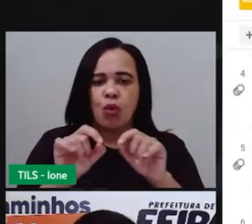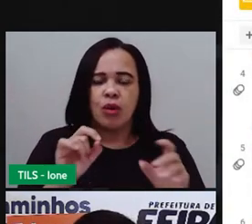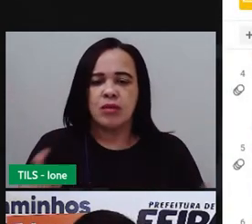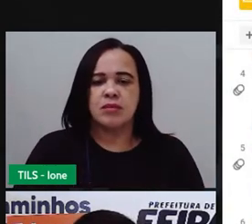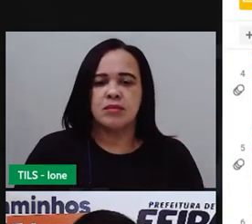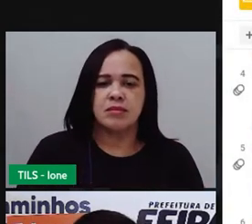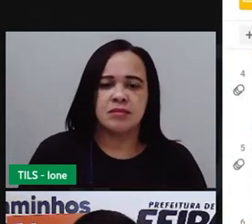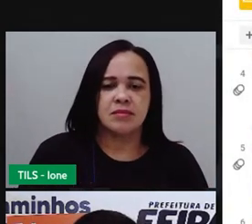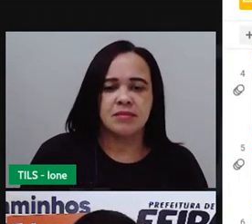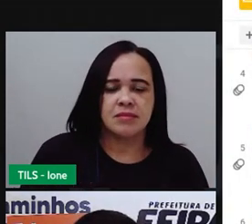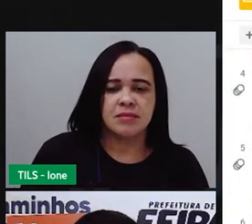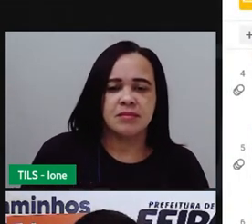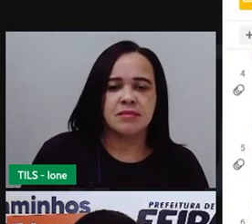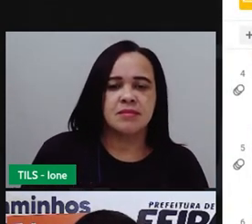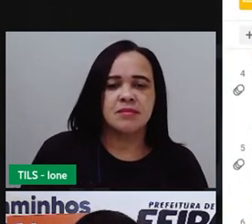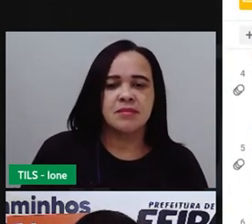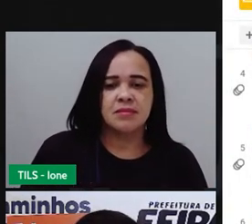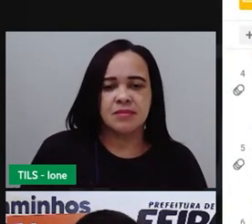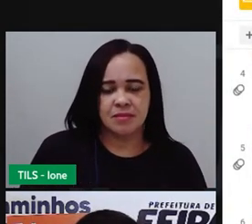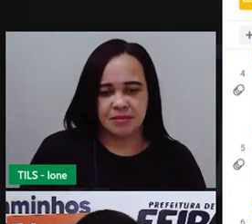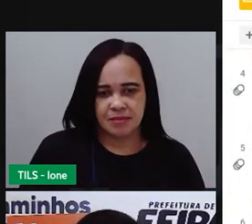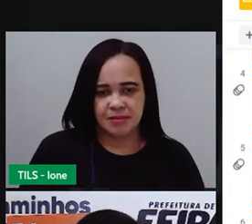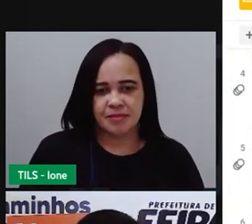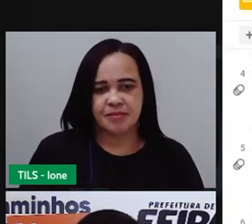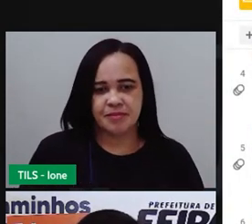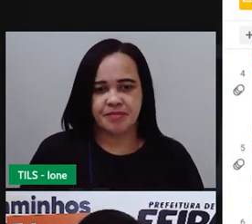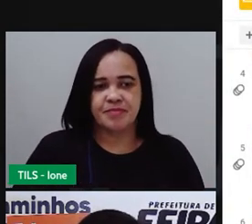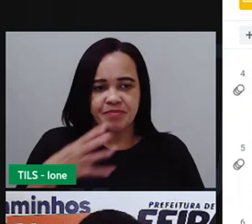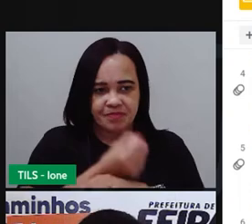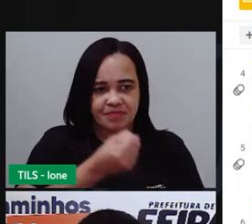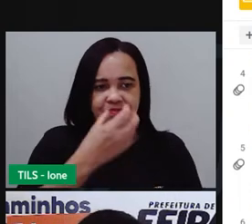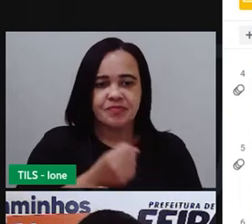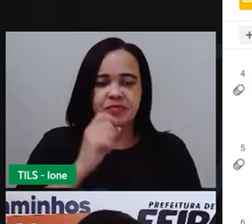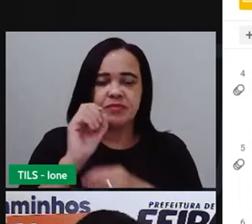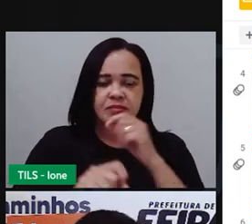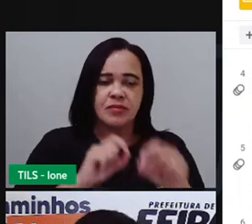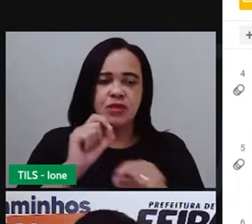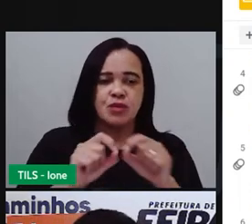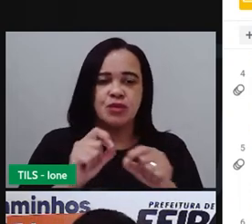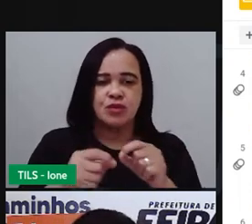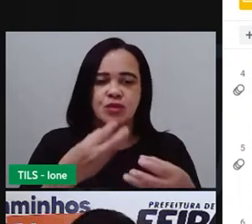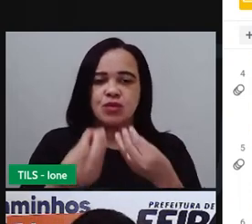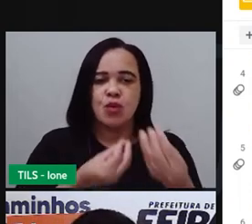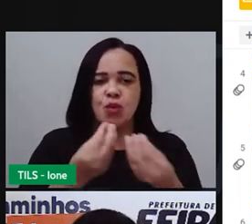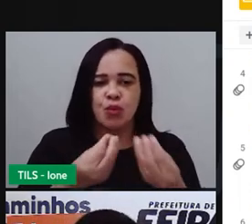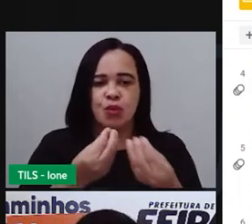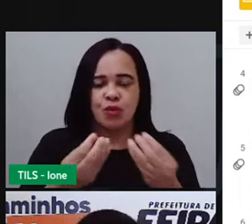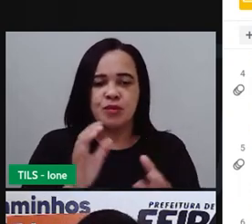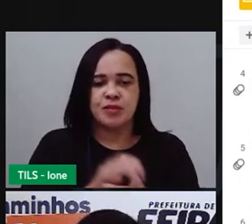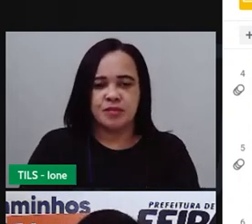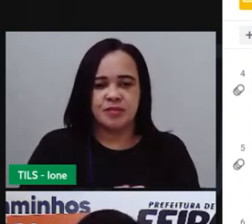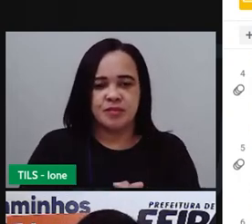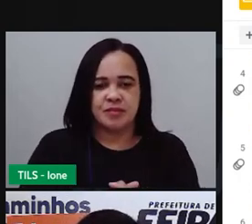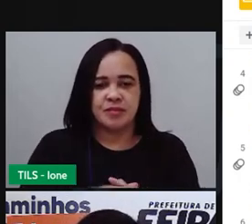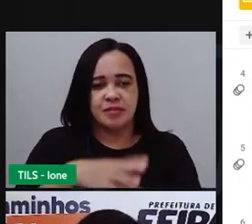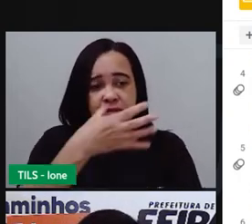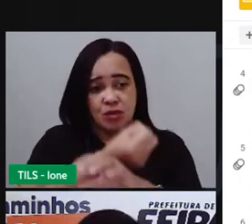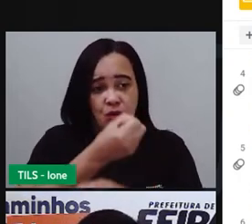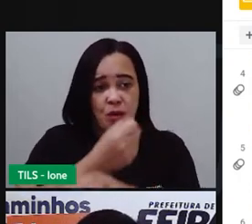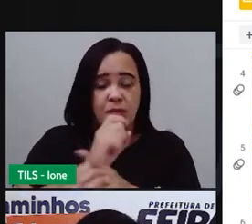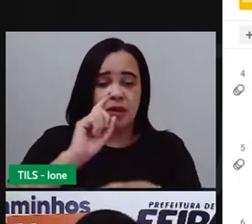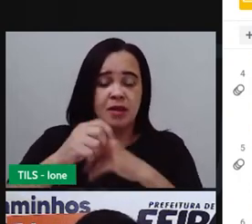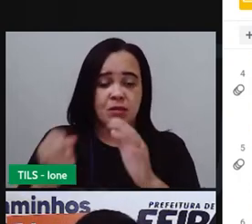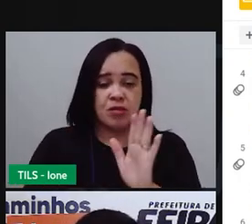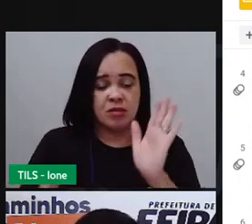eu vou acessar esse jogo vou mostrar como é que você pode fazer aqui eu vou copiar ele e vou colocar aqui